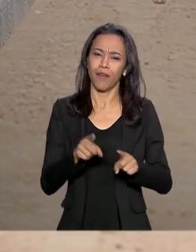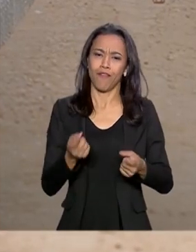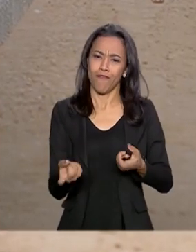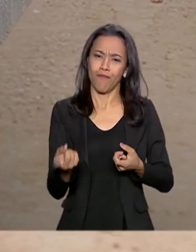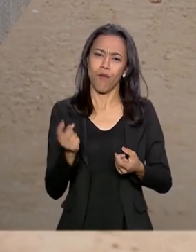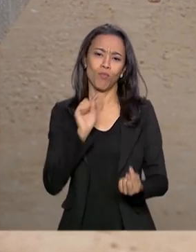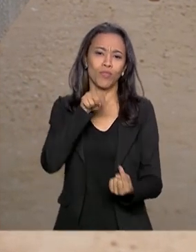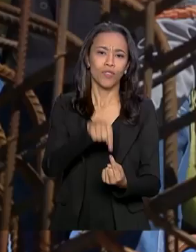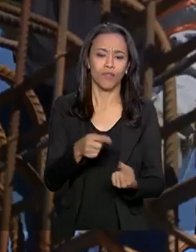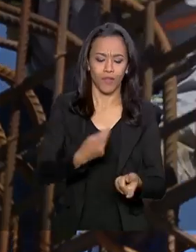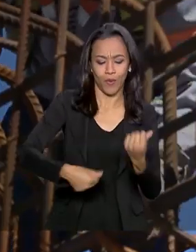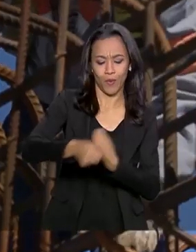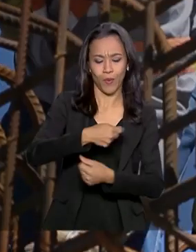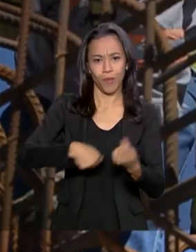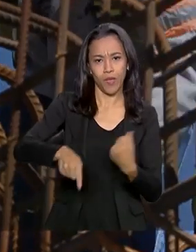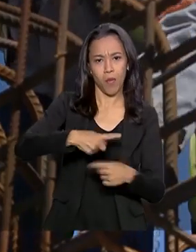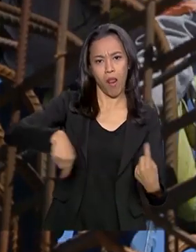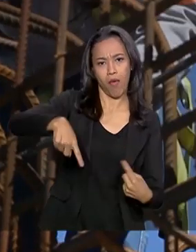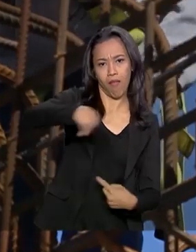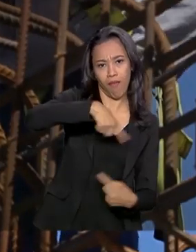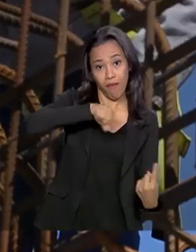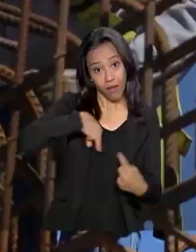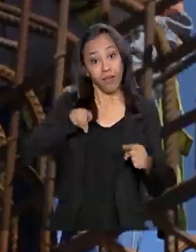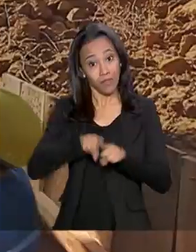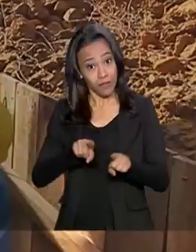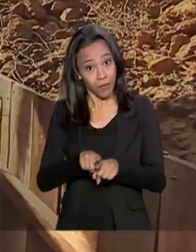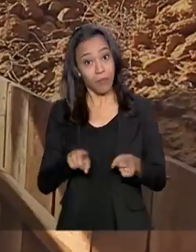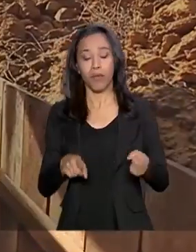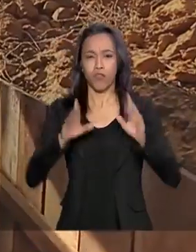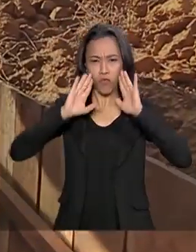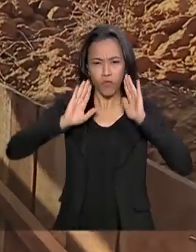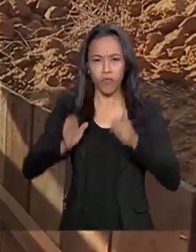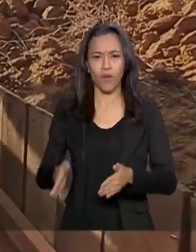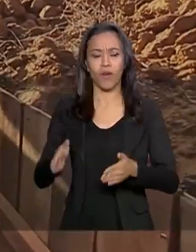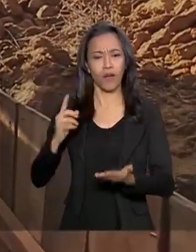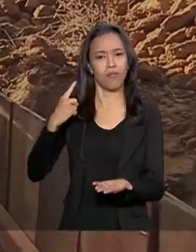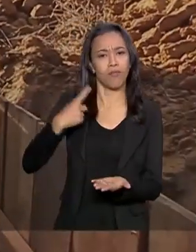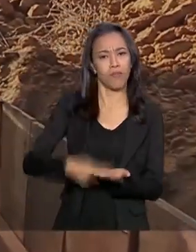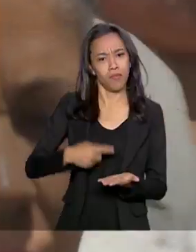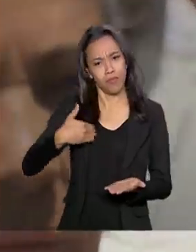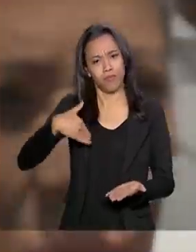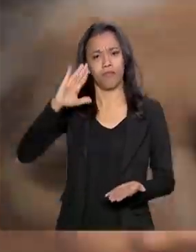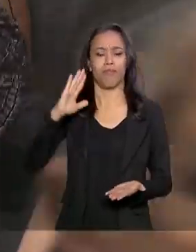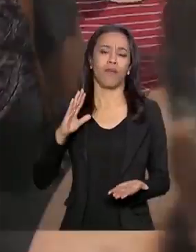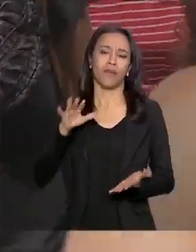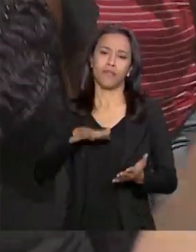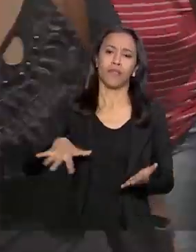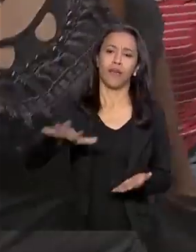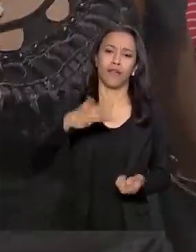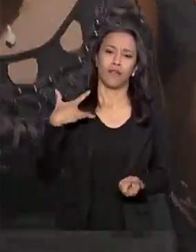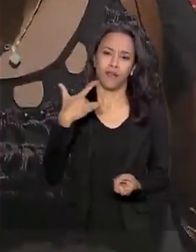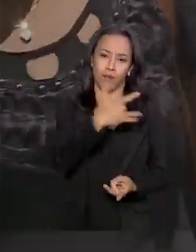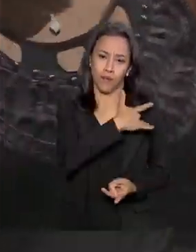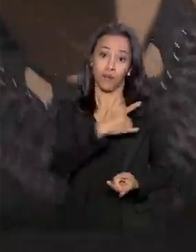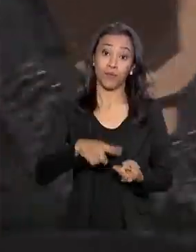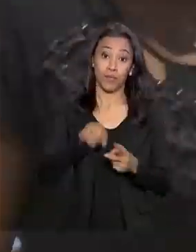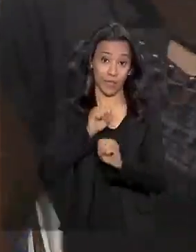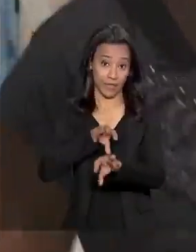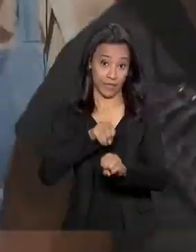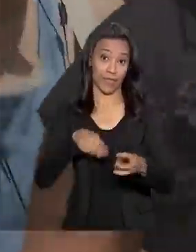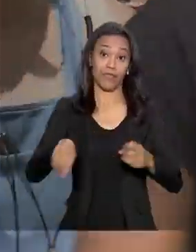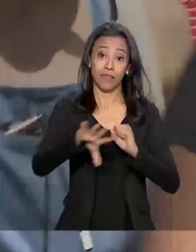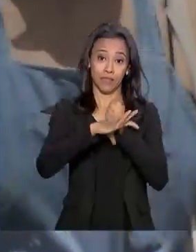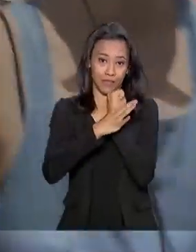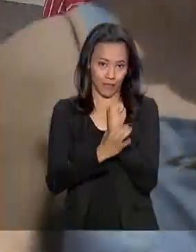voltar a girar e direcionar a atuação do Estado a temas essenciais para a população, como a saúde, a educação e a